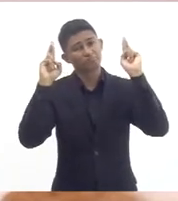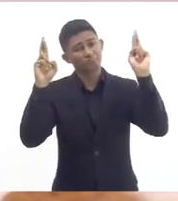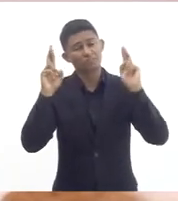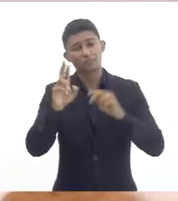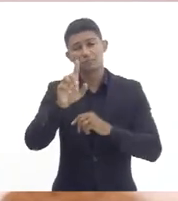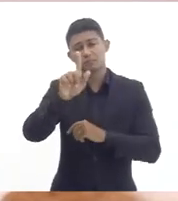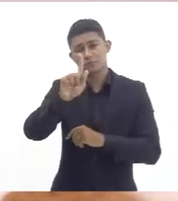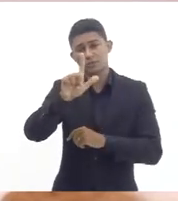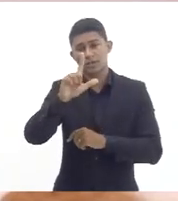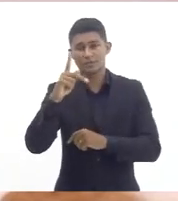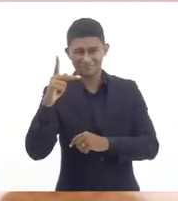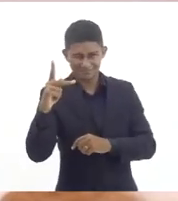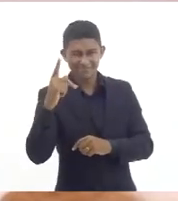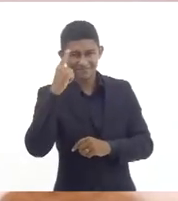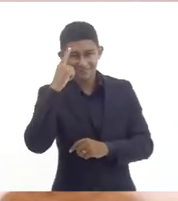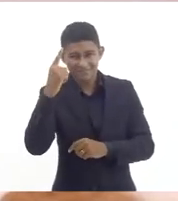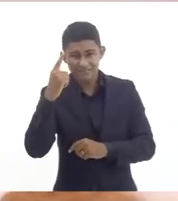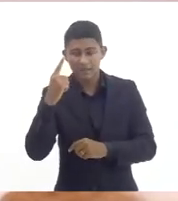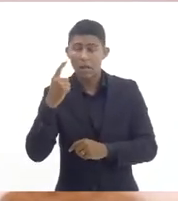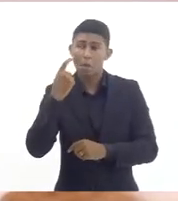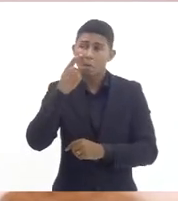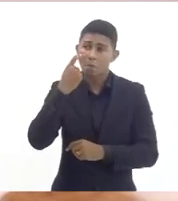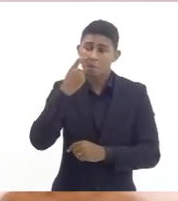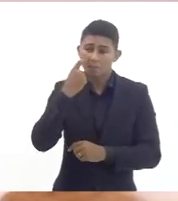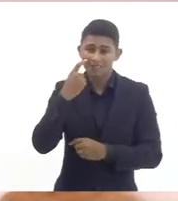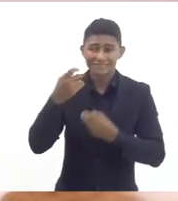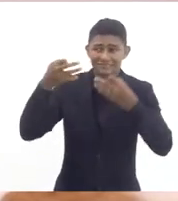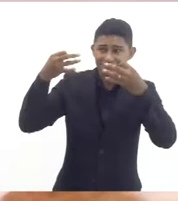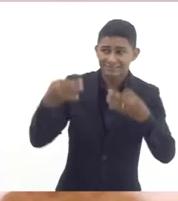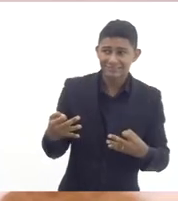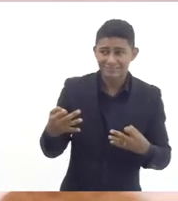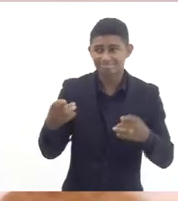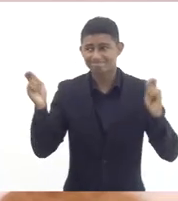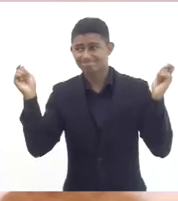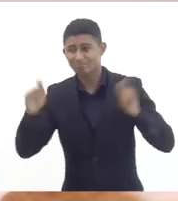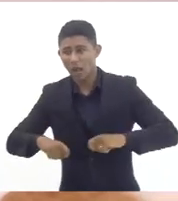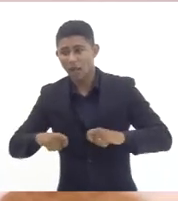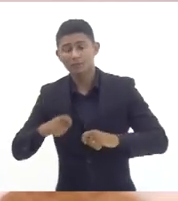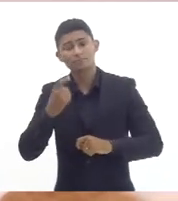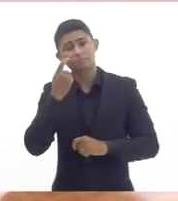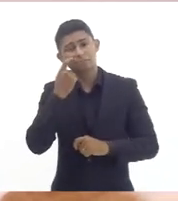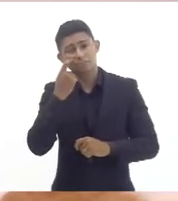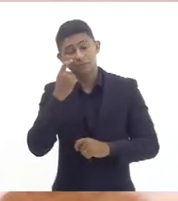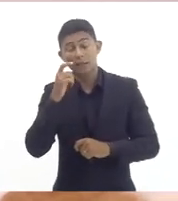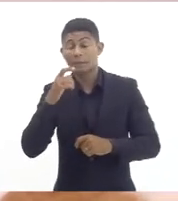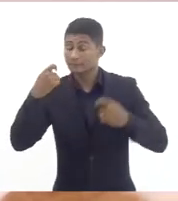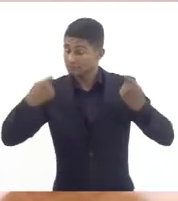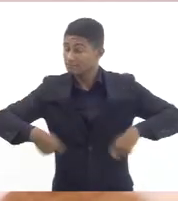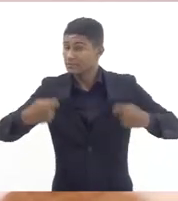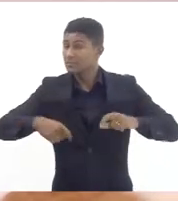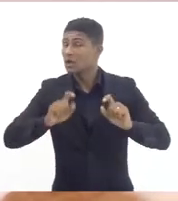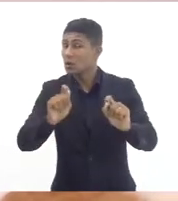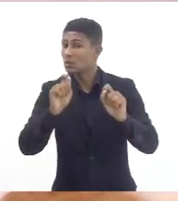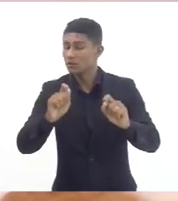GLP não seja aplicada mas que o principal que é o concurso seja feito uma vez que há esse espaço